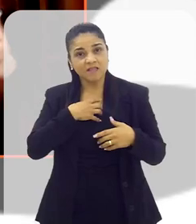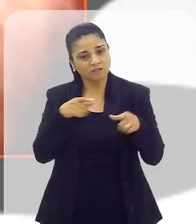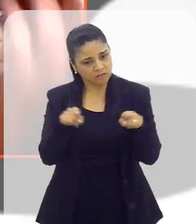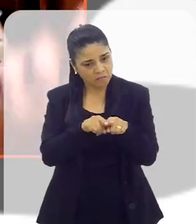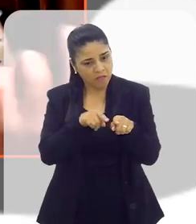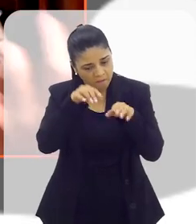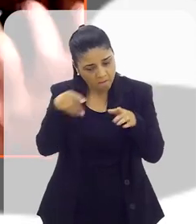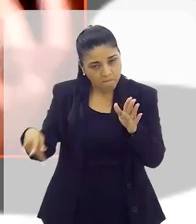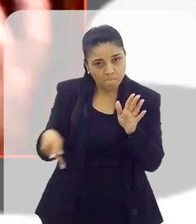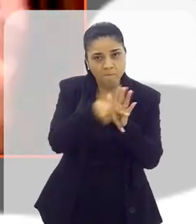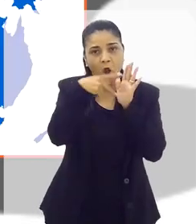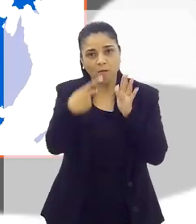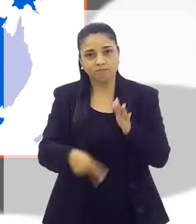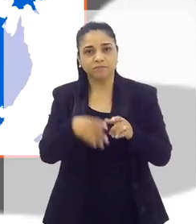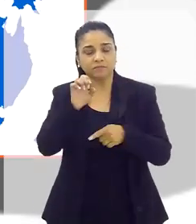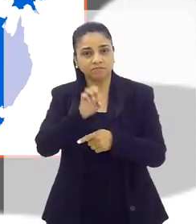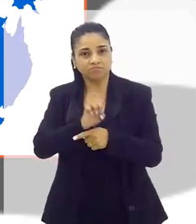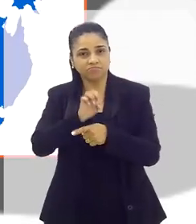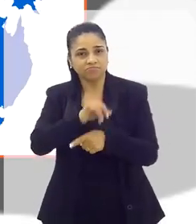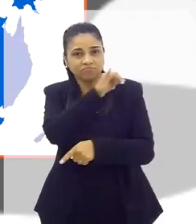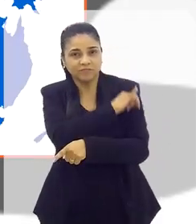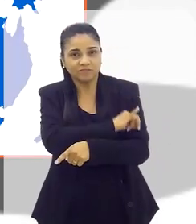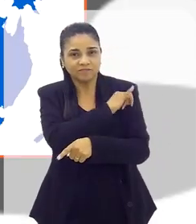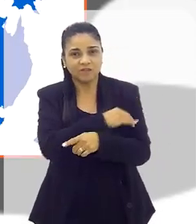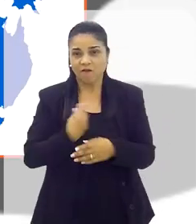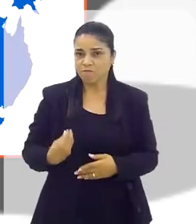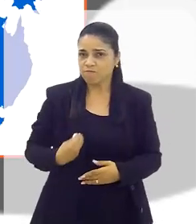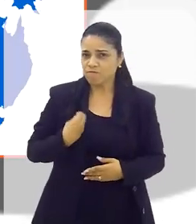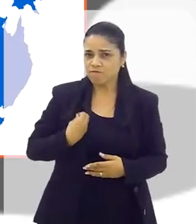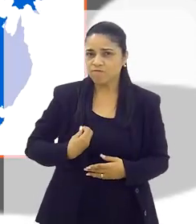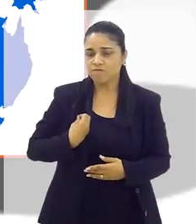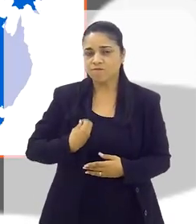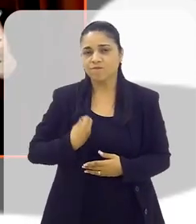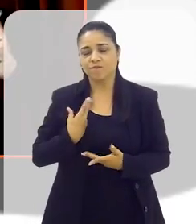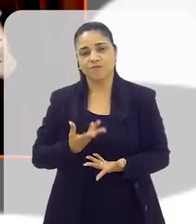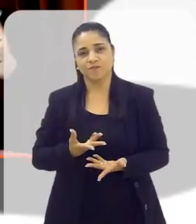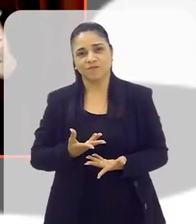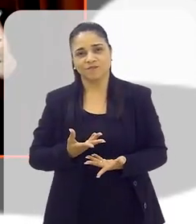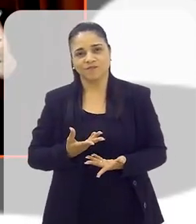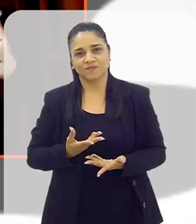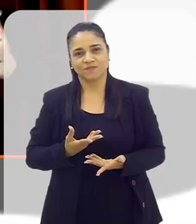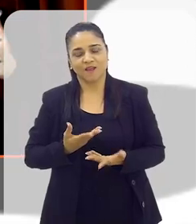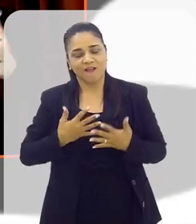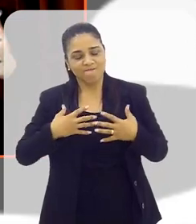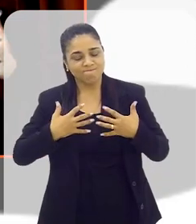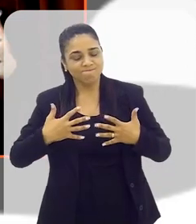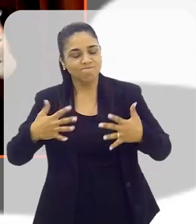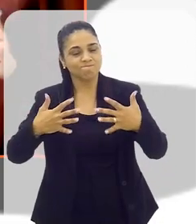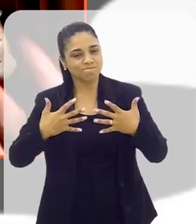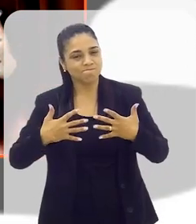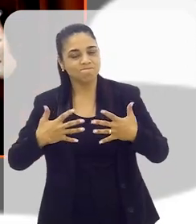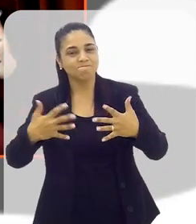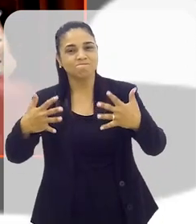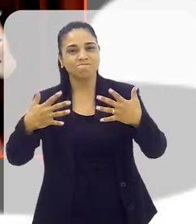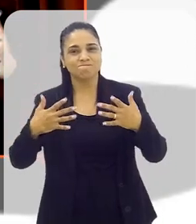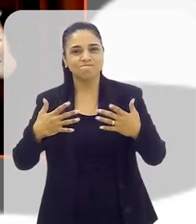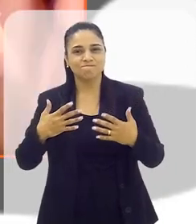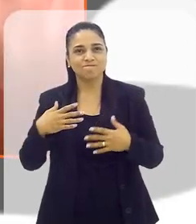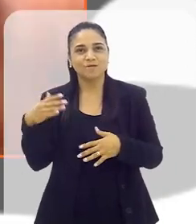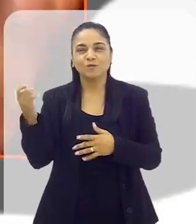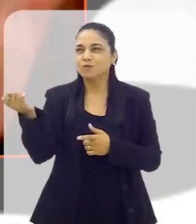sentem um pouco cariocas também. Porque eles ficam aqui, eles vivem, na realidade, a vibração